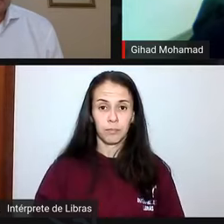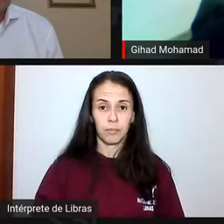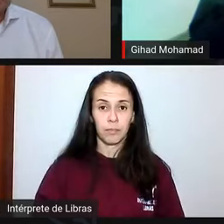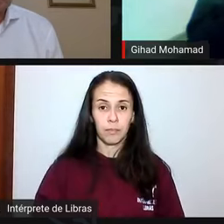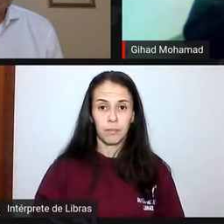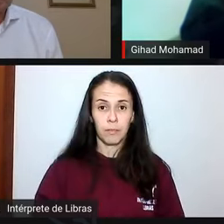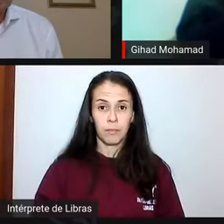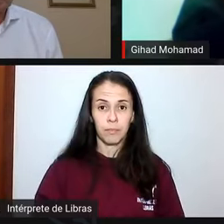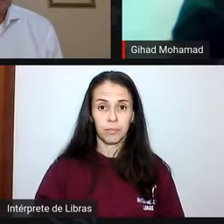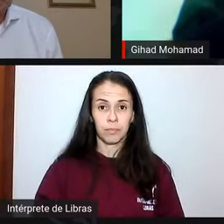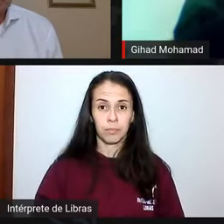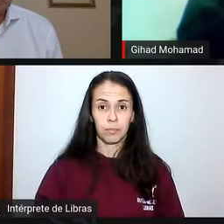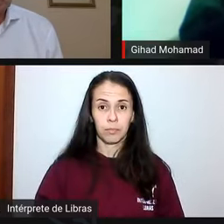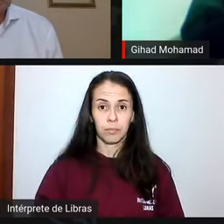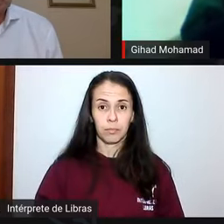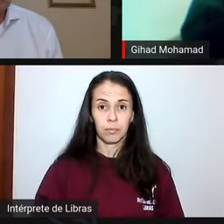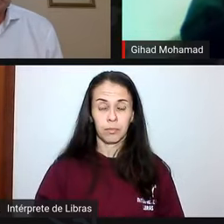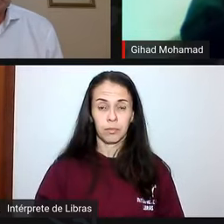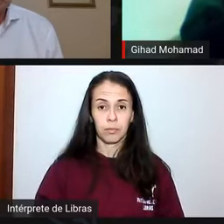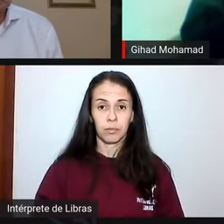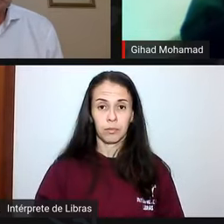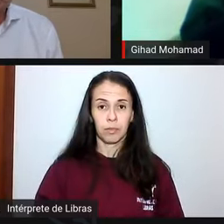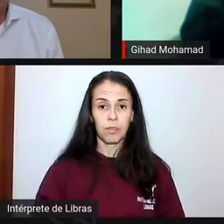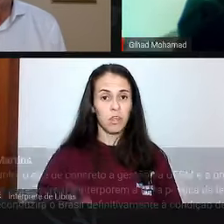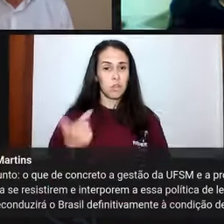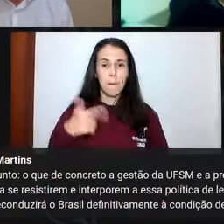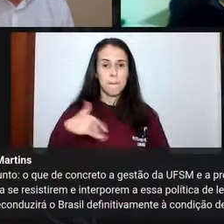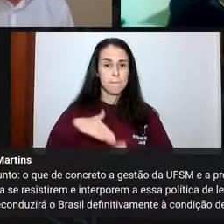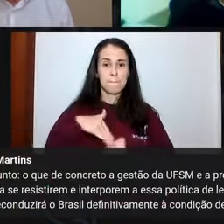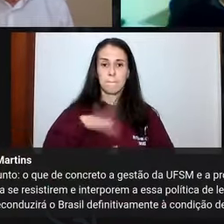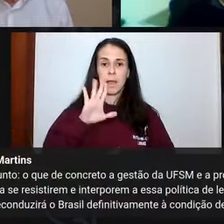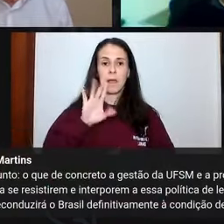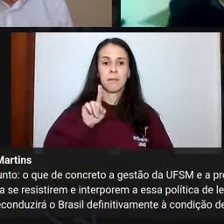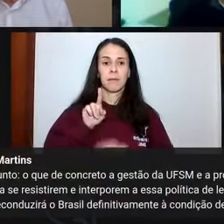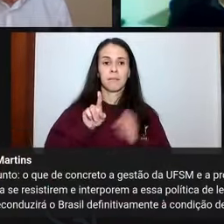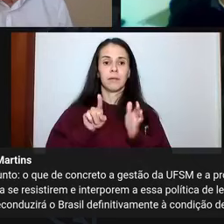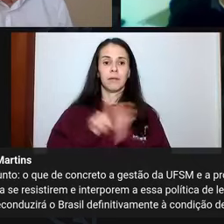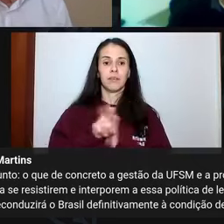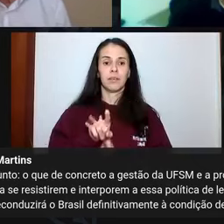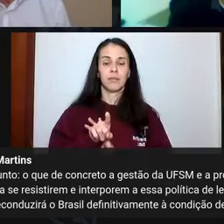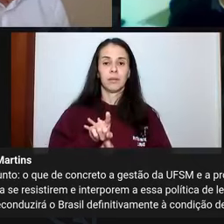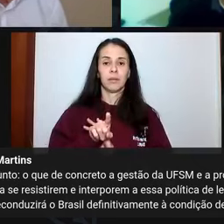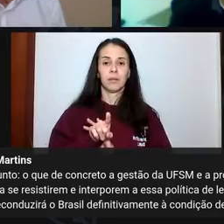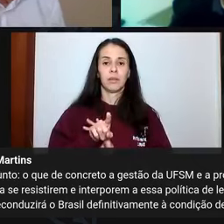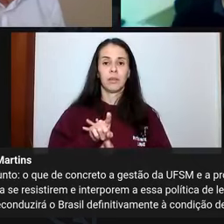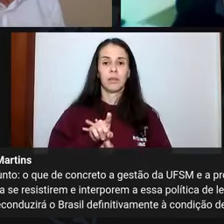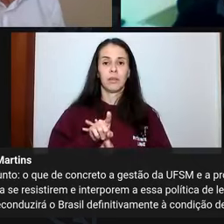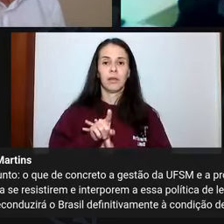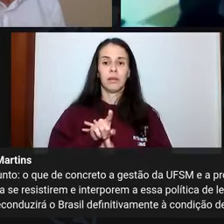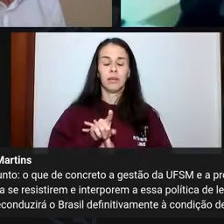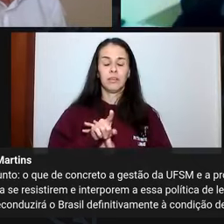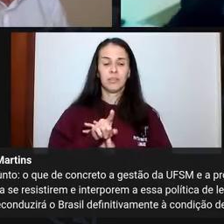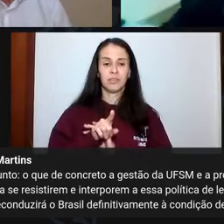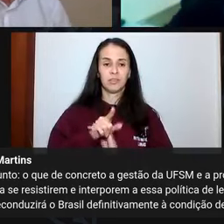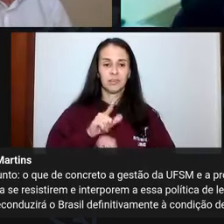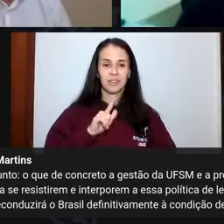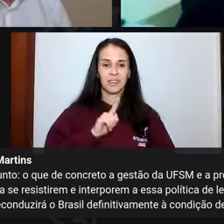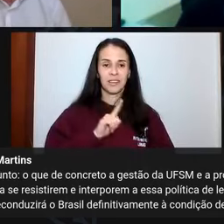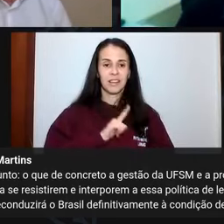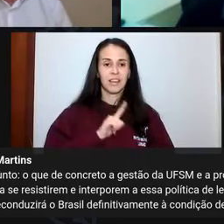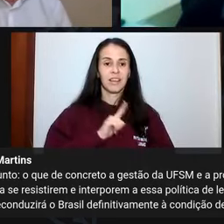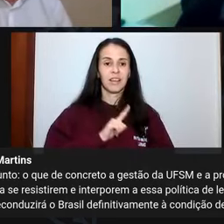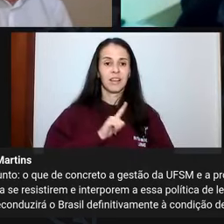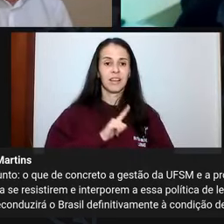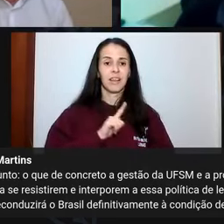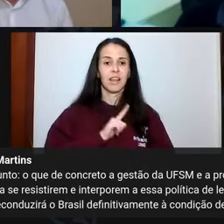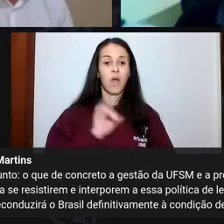Bom, professor Paulo Burma, eu acho que não tem mais nenhuma pergunta, eu agradeço sua participação, até o professor Gili, essa última